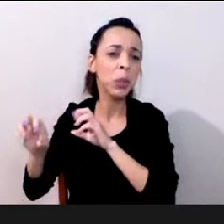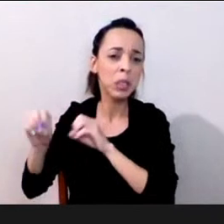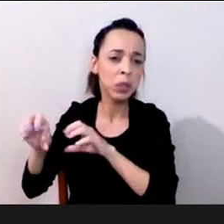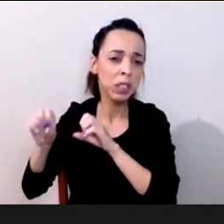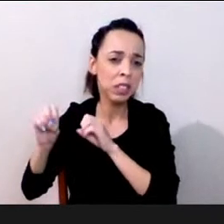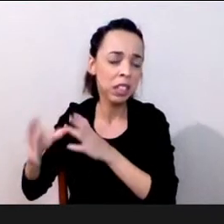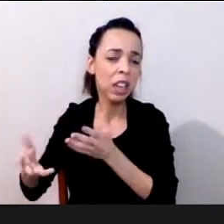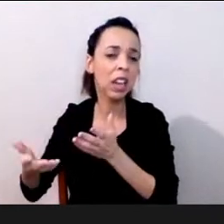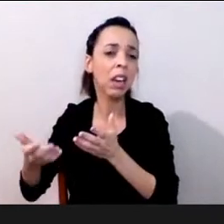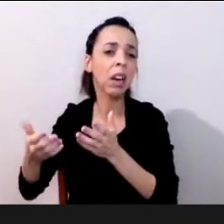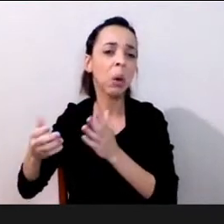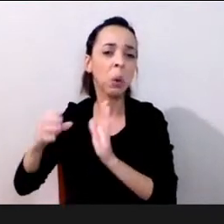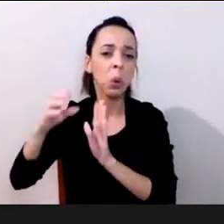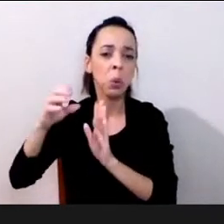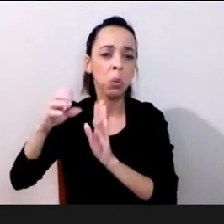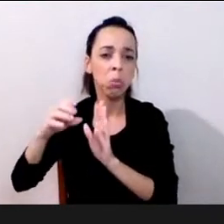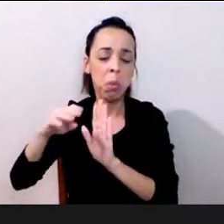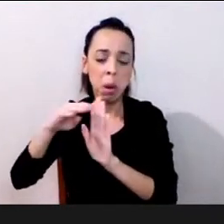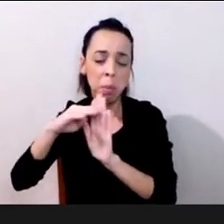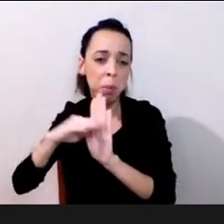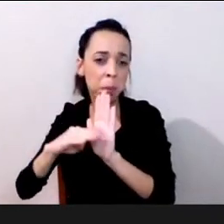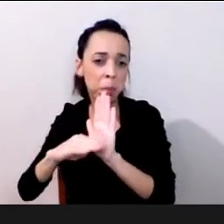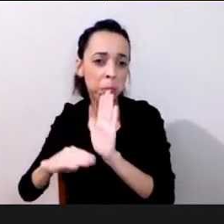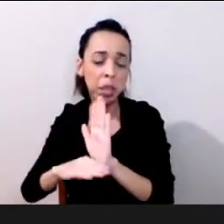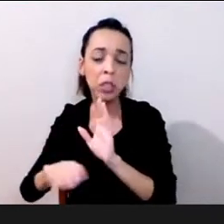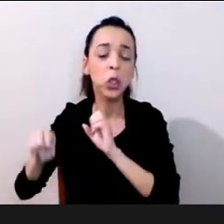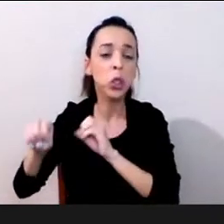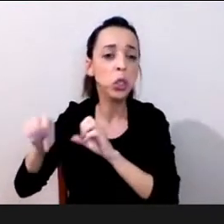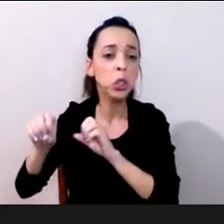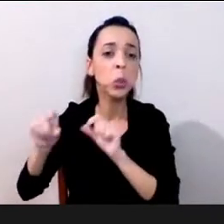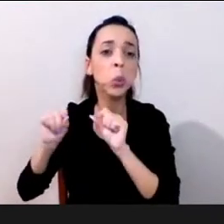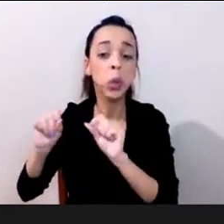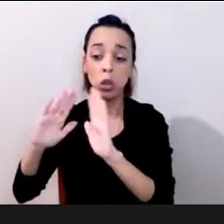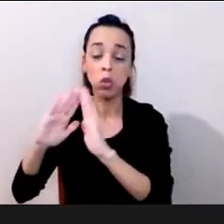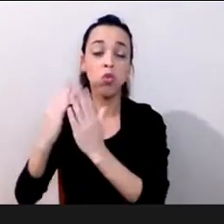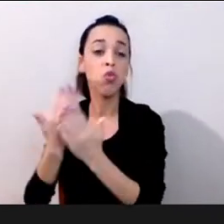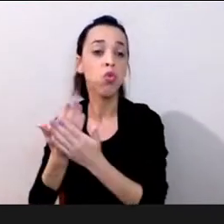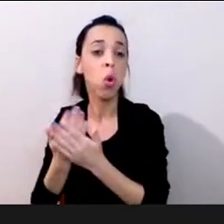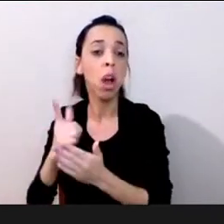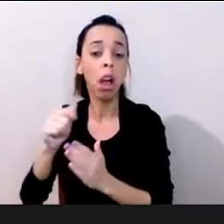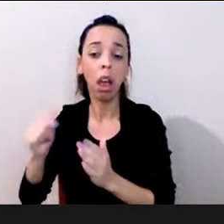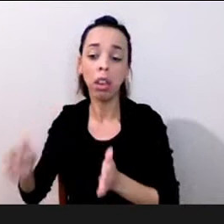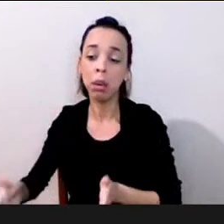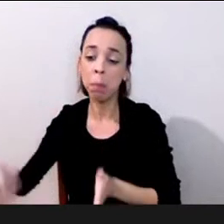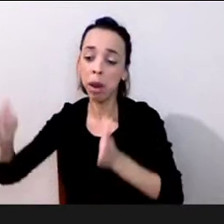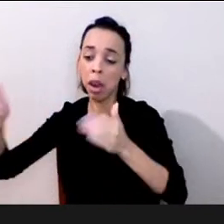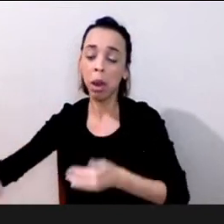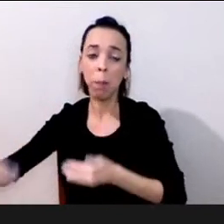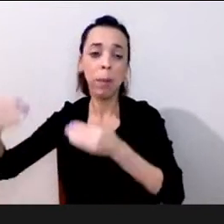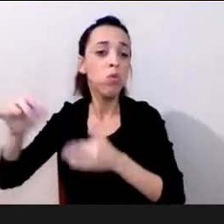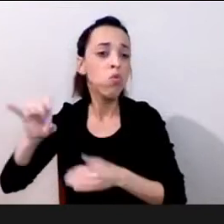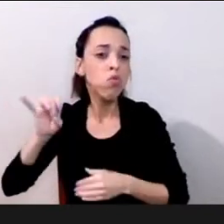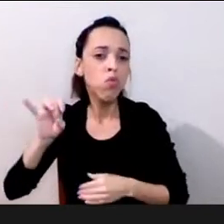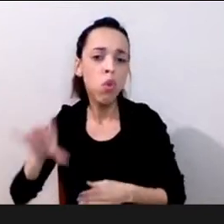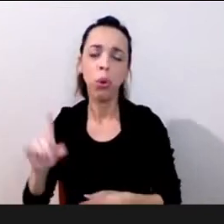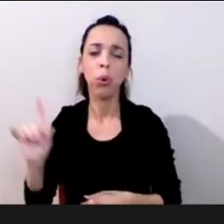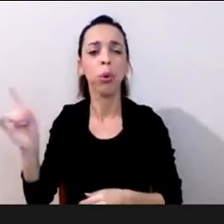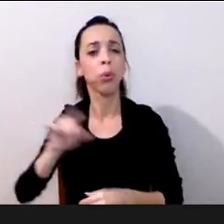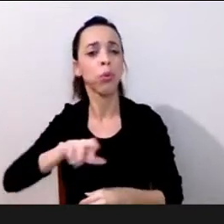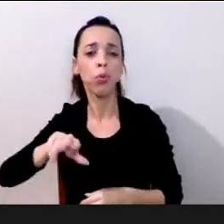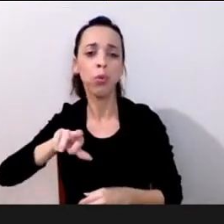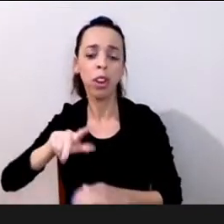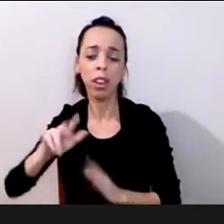forma de organização do que vem a ser a escola que não é apenas um prédio a relação dela com a comunidade com o entorno